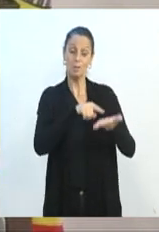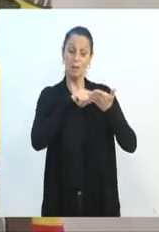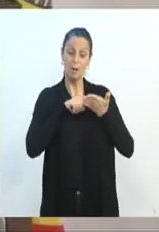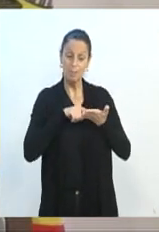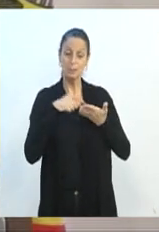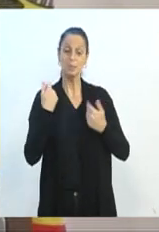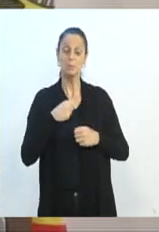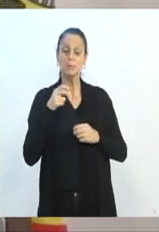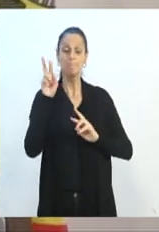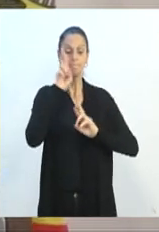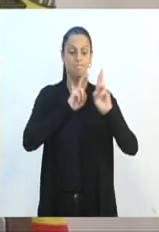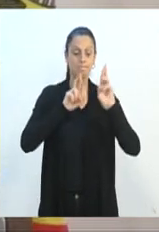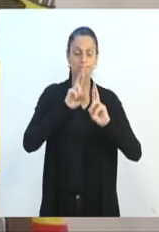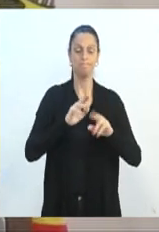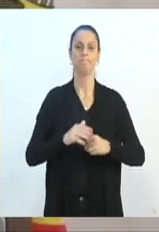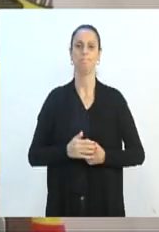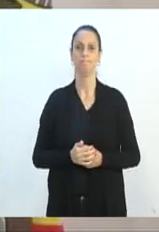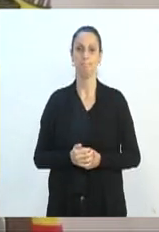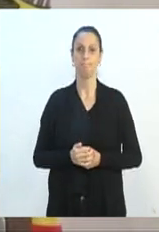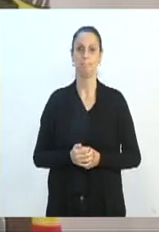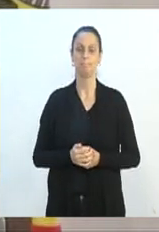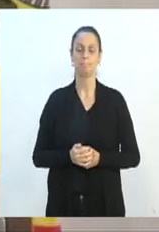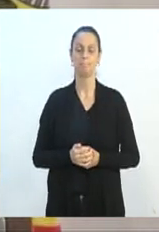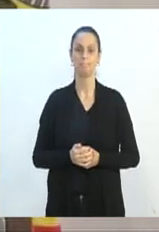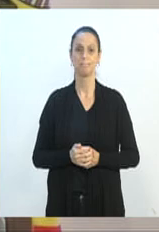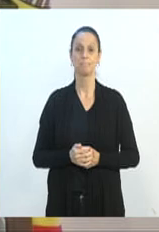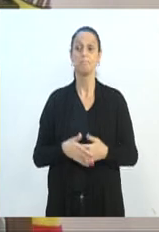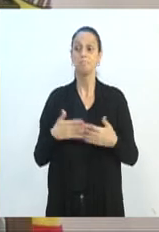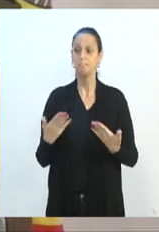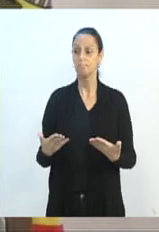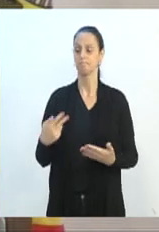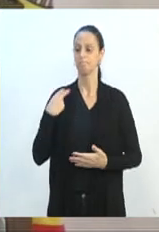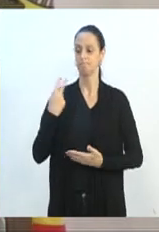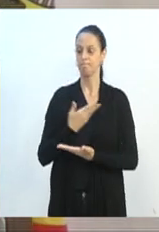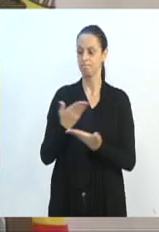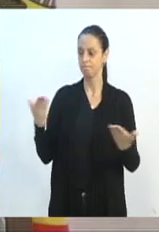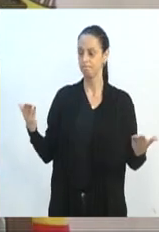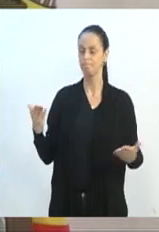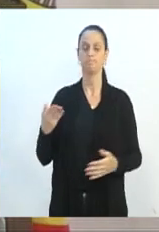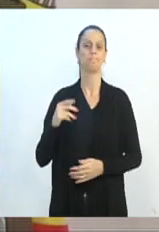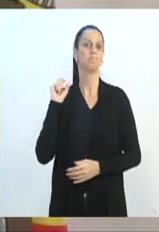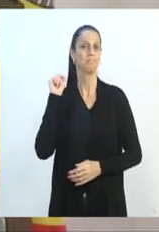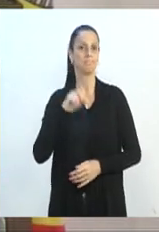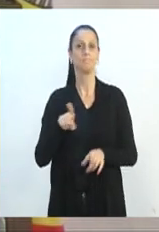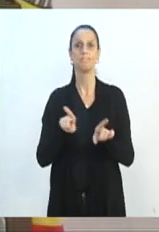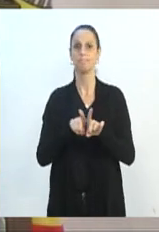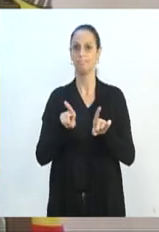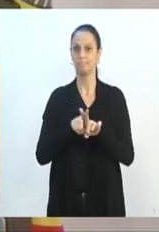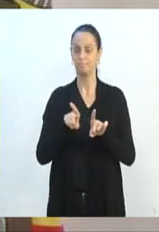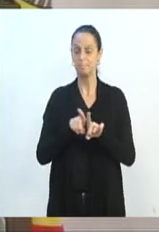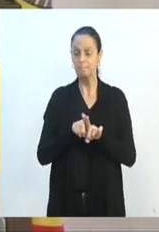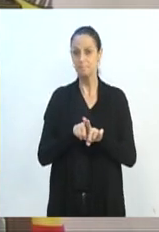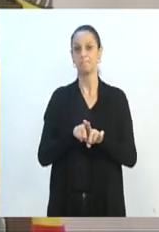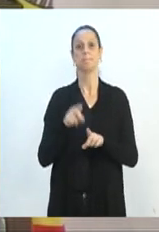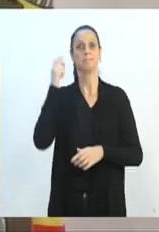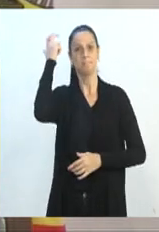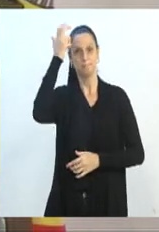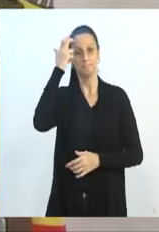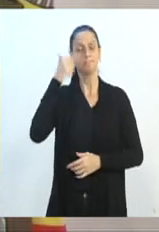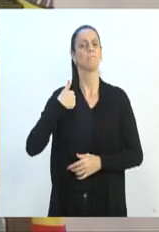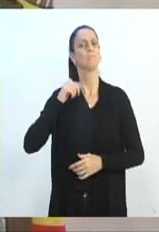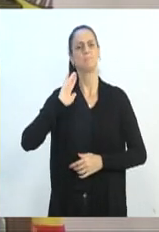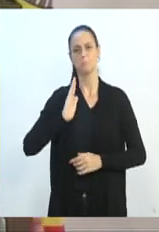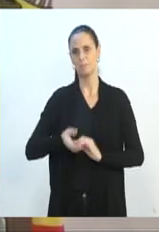eu estive, vereador alemão, vereador Maurício Gol, eu estive, como sempre venho fazendo, em diversas